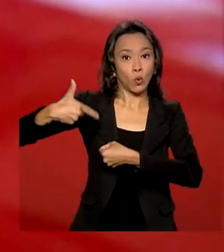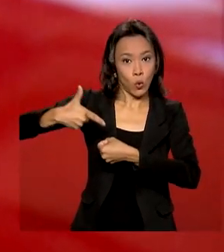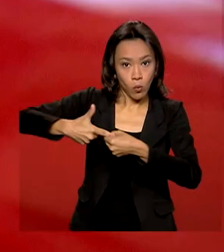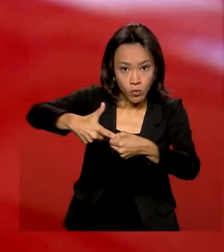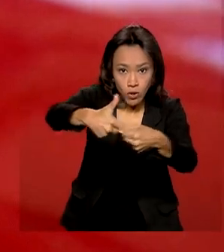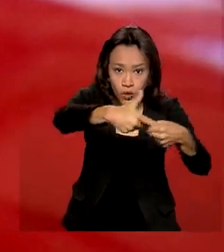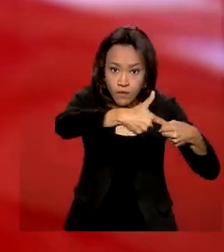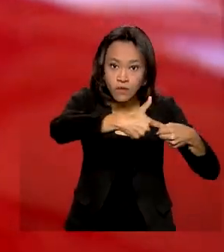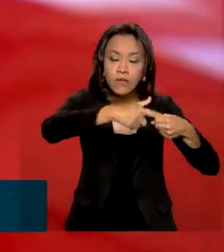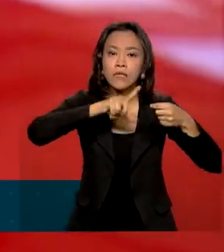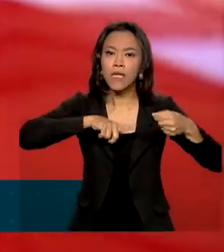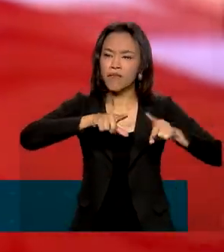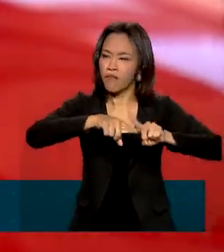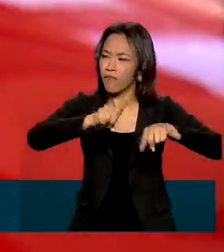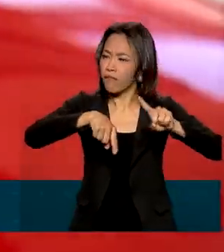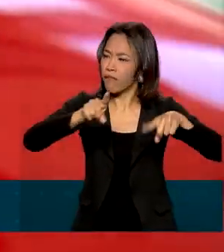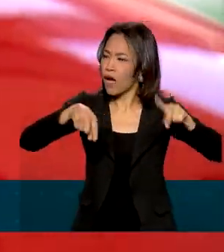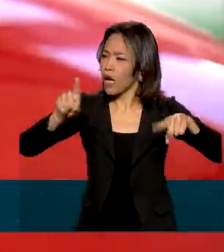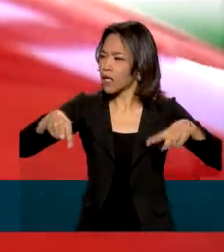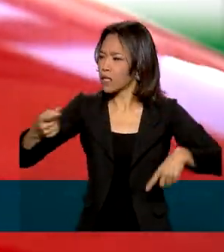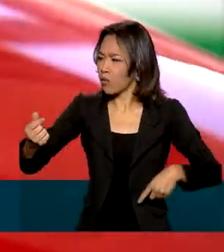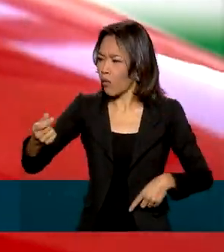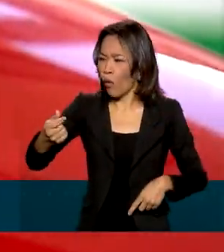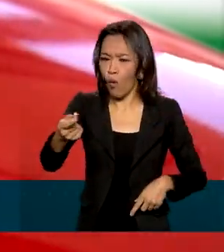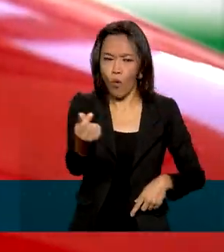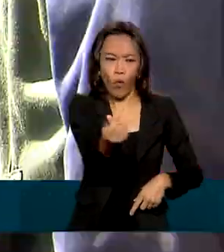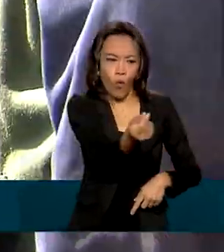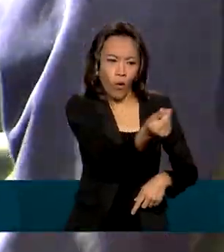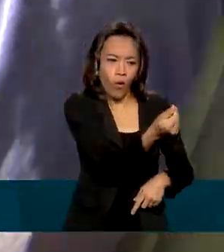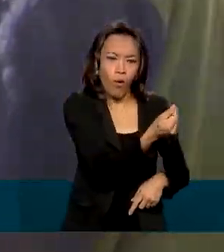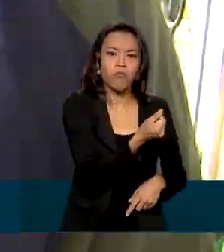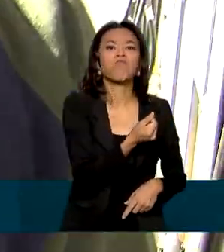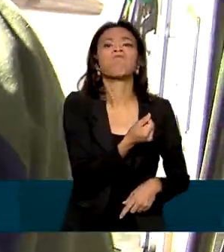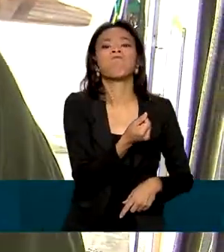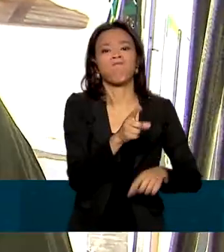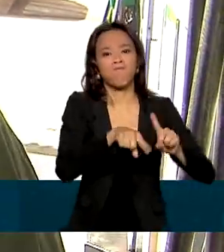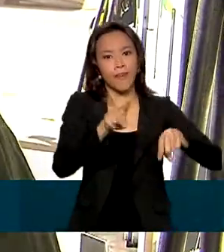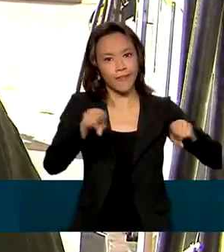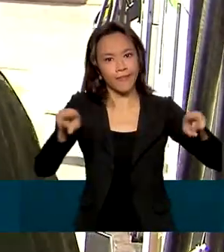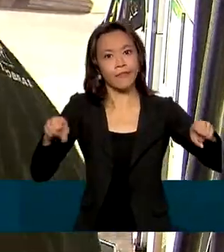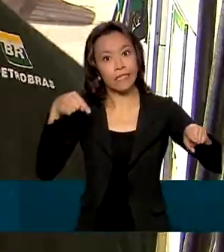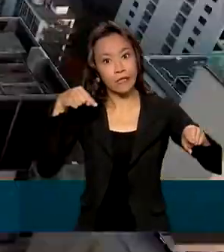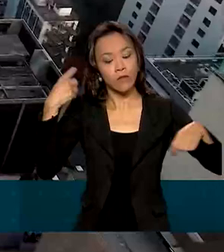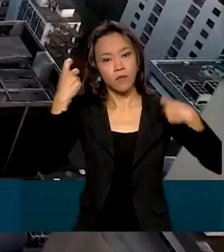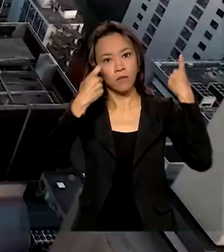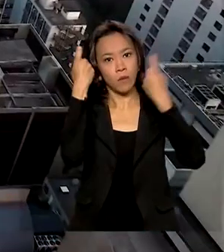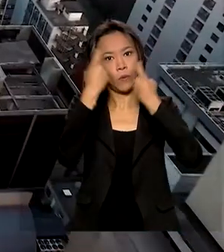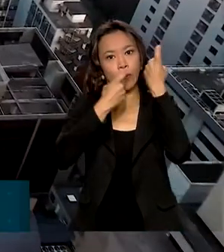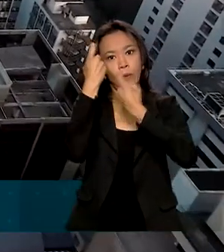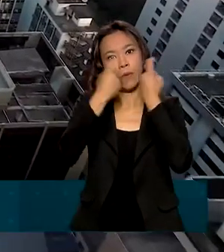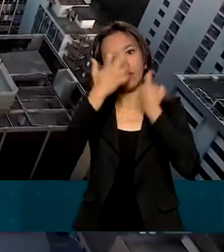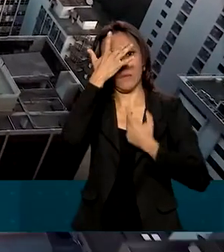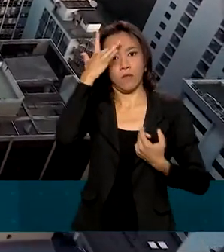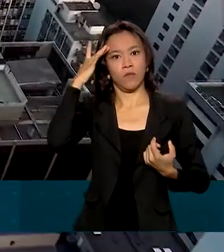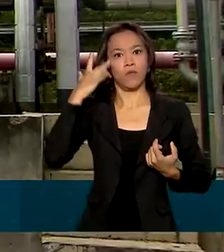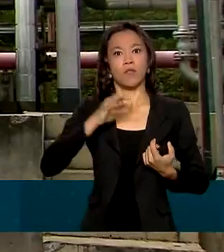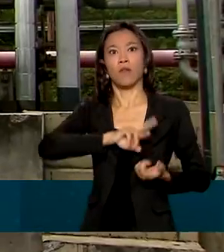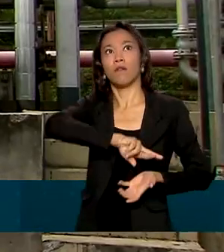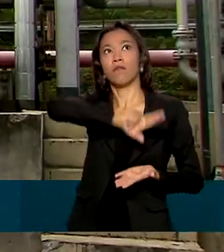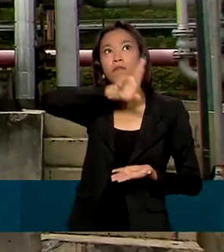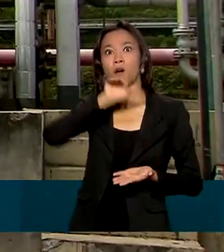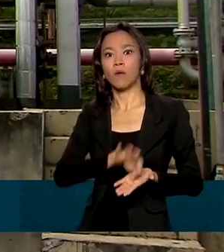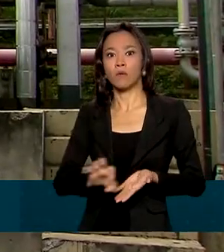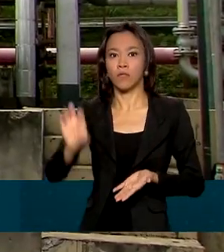apresentaram variação de preços nos últimos meses nos postos. Situação que preocupa a população em muitos estados.